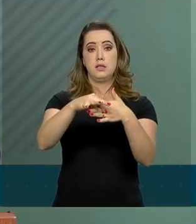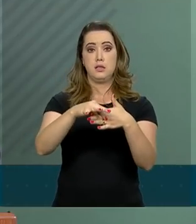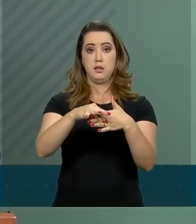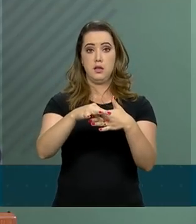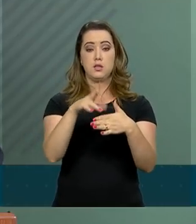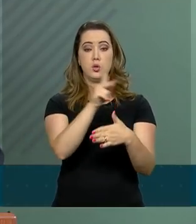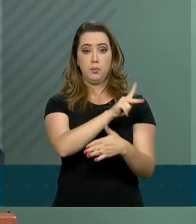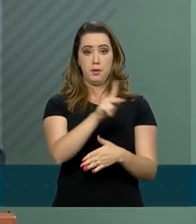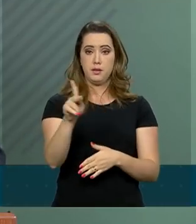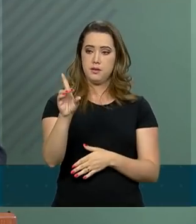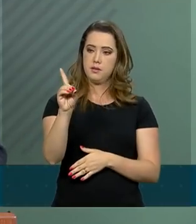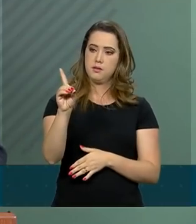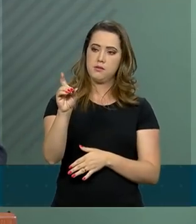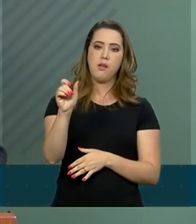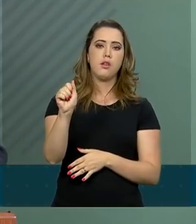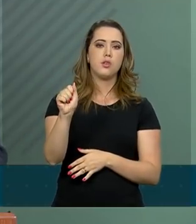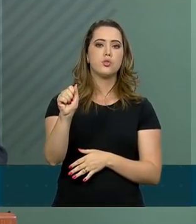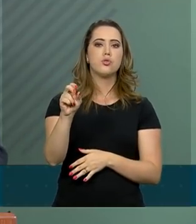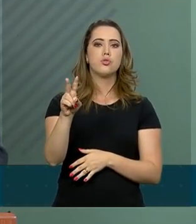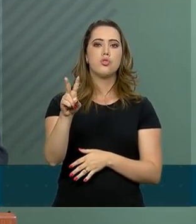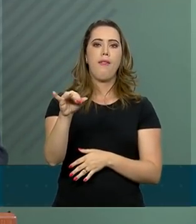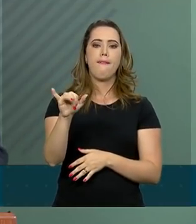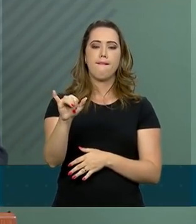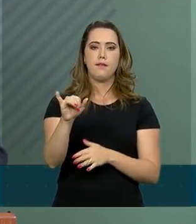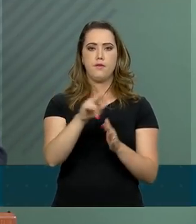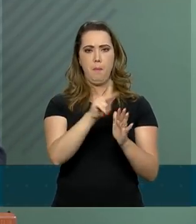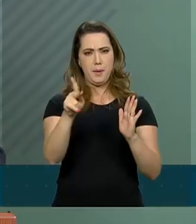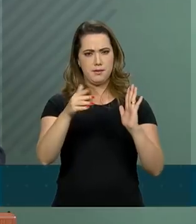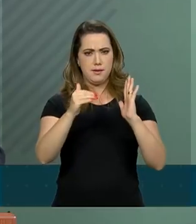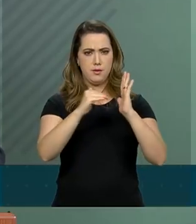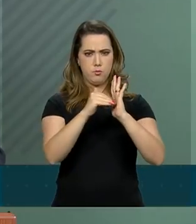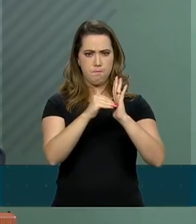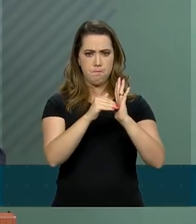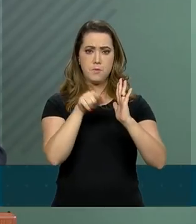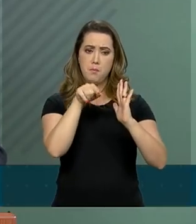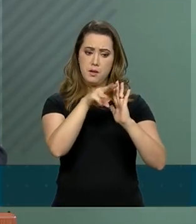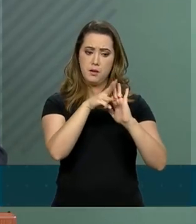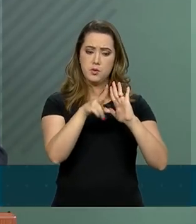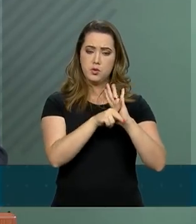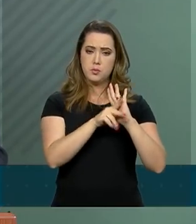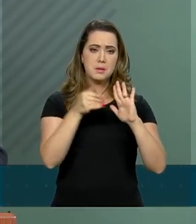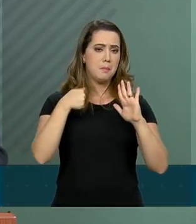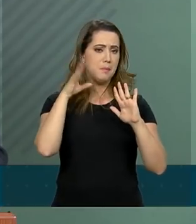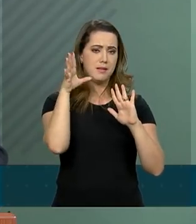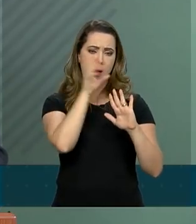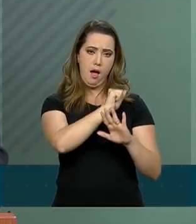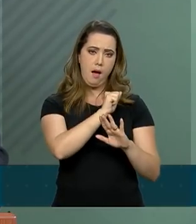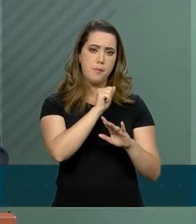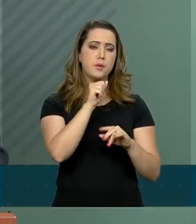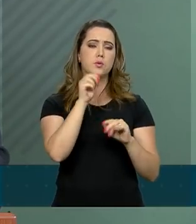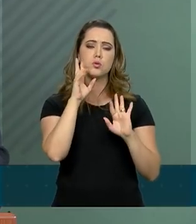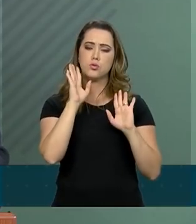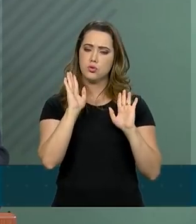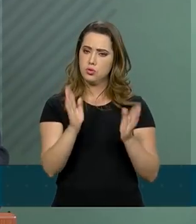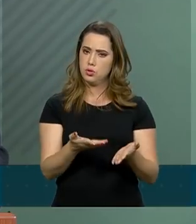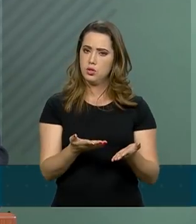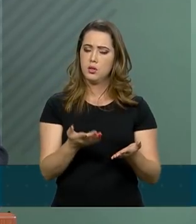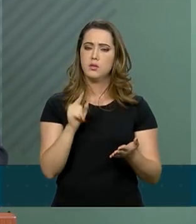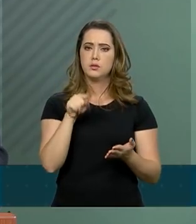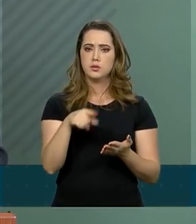agora no Senado, para que os eventos relativos a essa medida provisória possam ser o mais prontamente possível